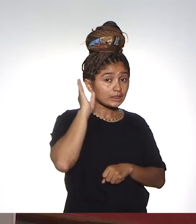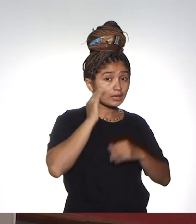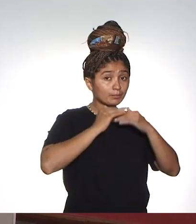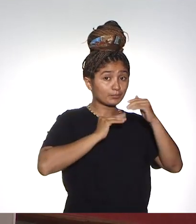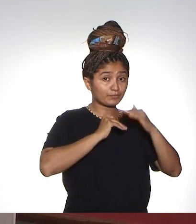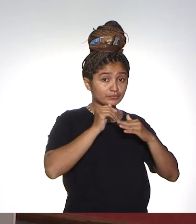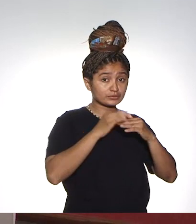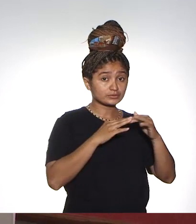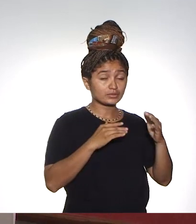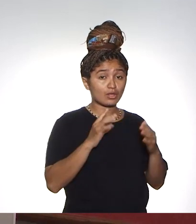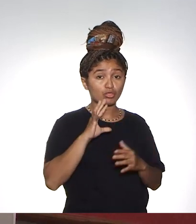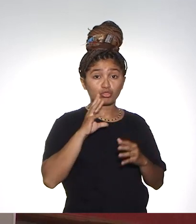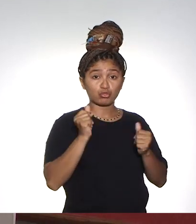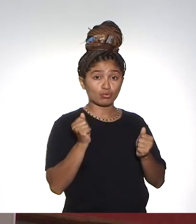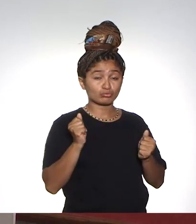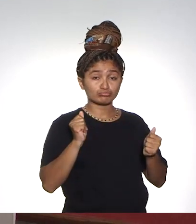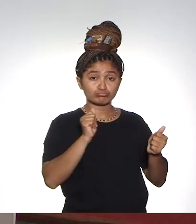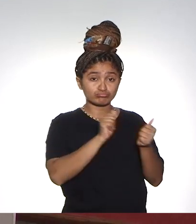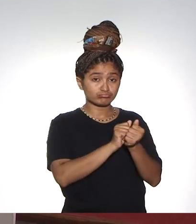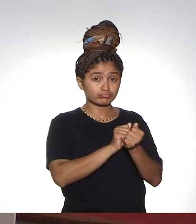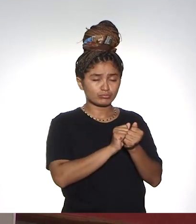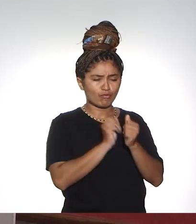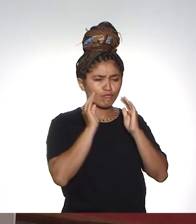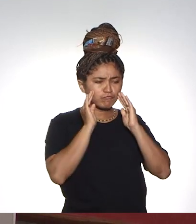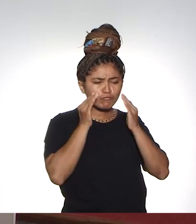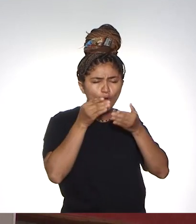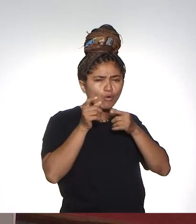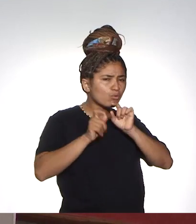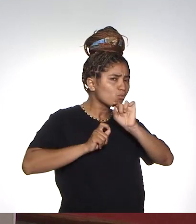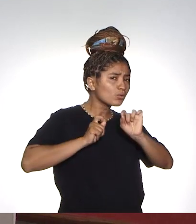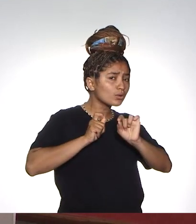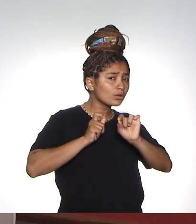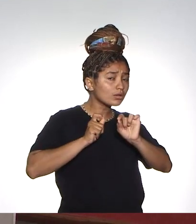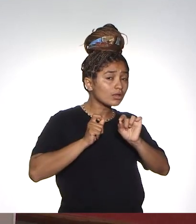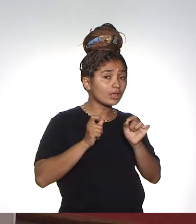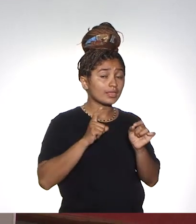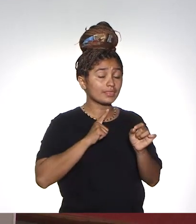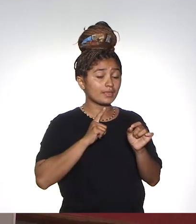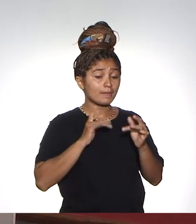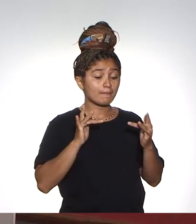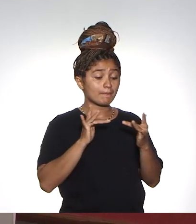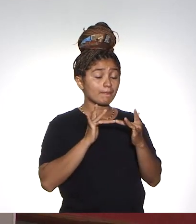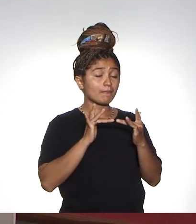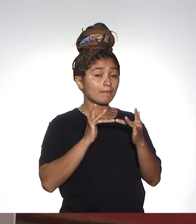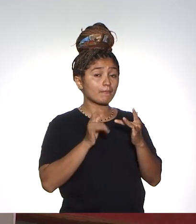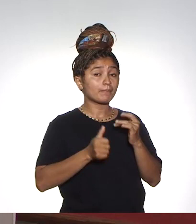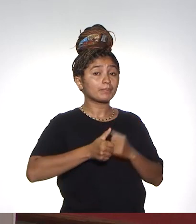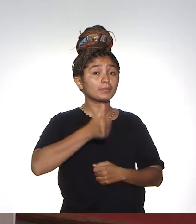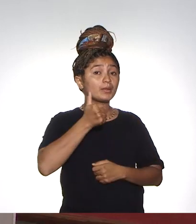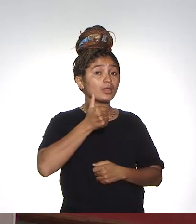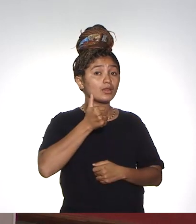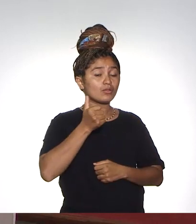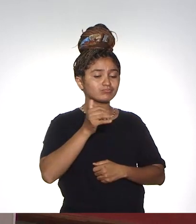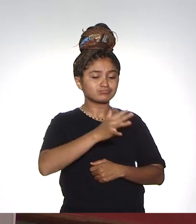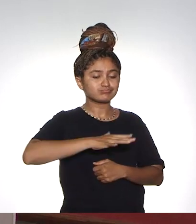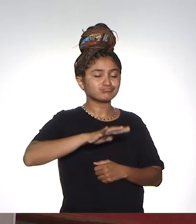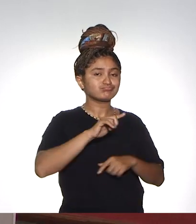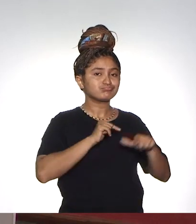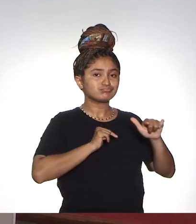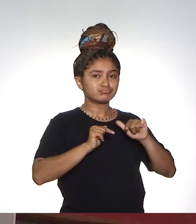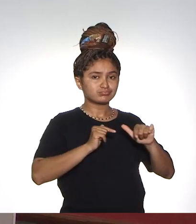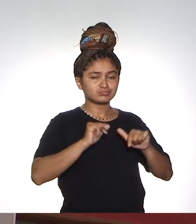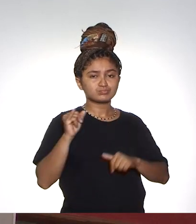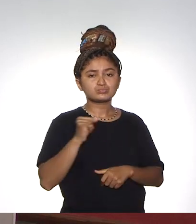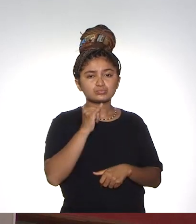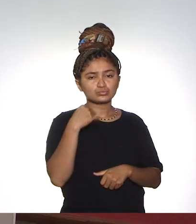acadêmica e profissional dos seus associados. Com foco em quê? Com foco a ter esse primeiro contato de mercado. Então,